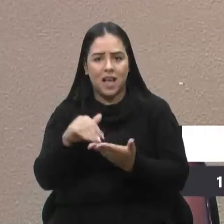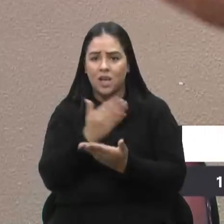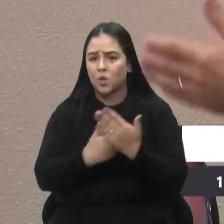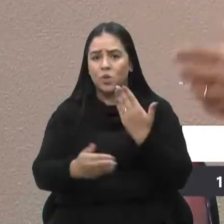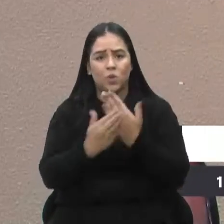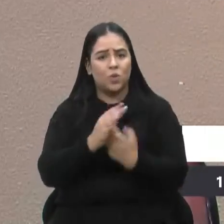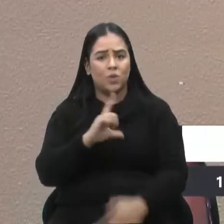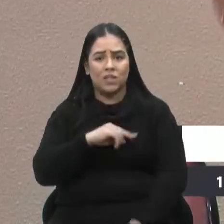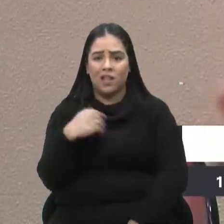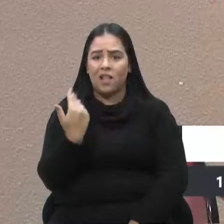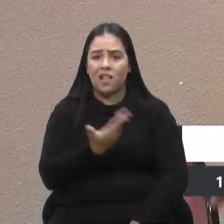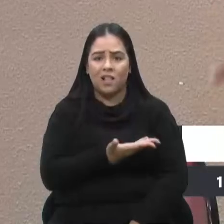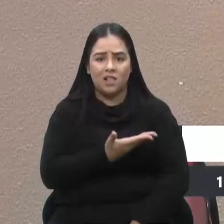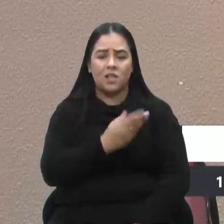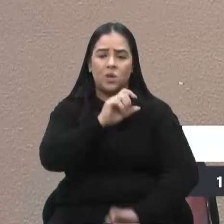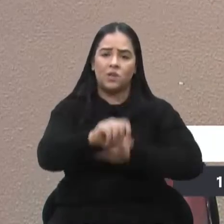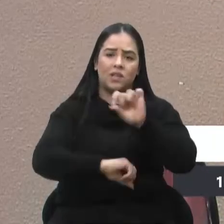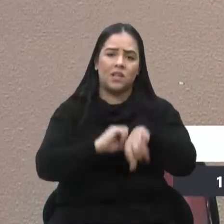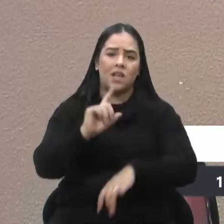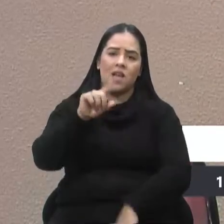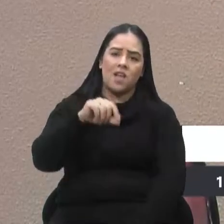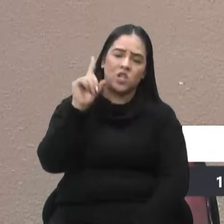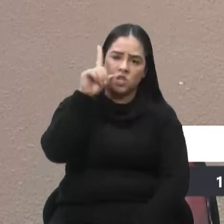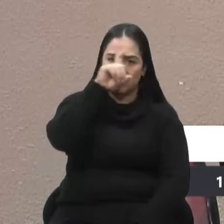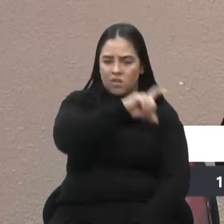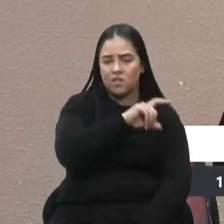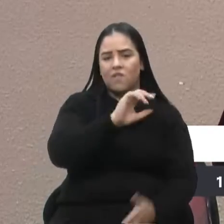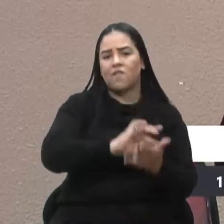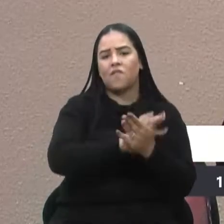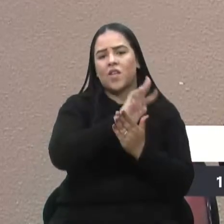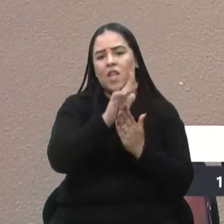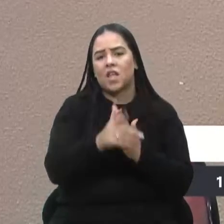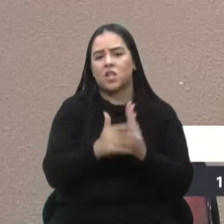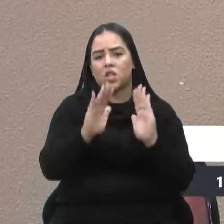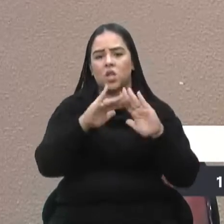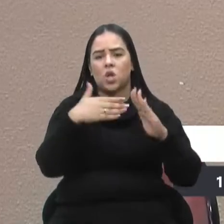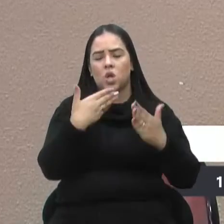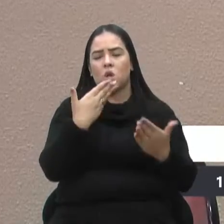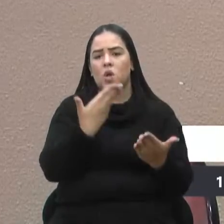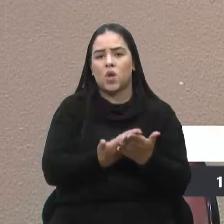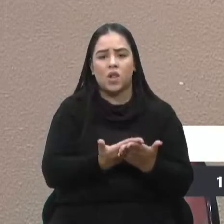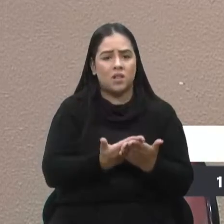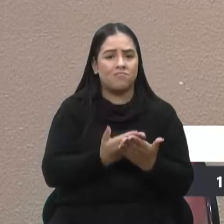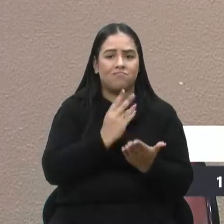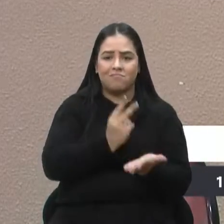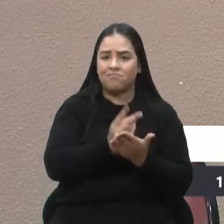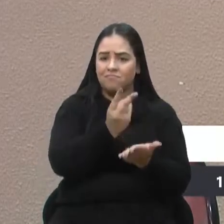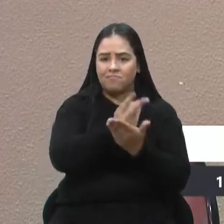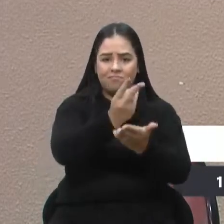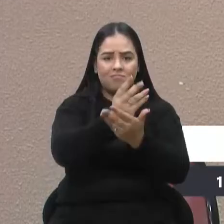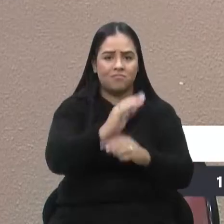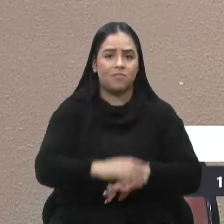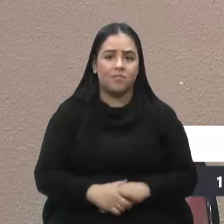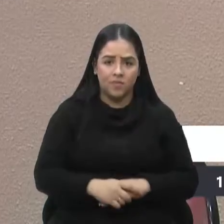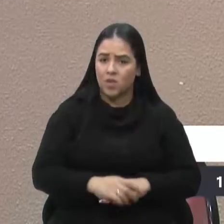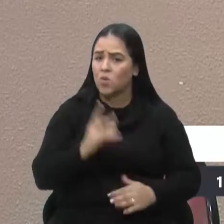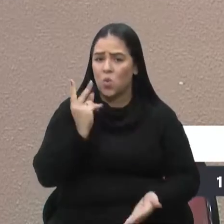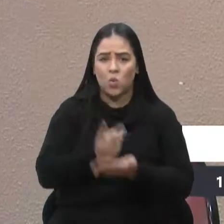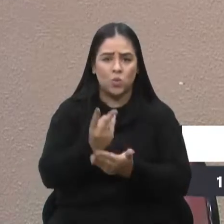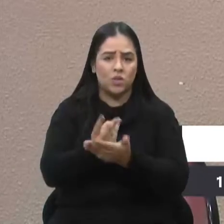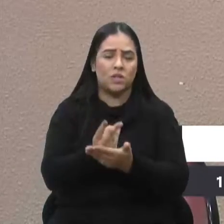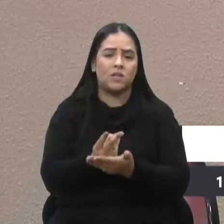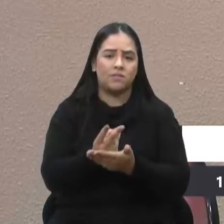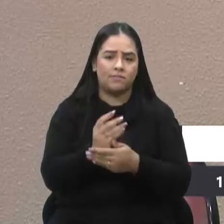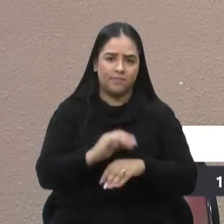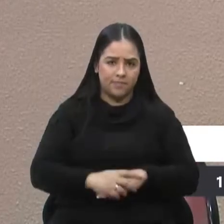A dificuldade de vários colégios com goteiros sempre foi assim. E sempre será. A